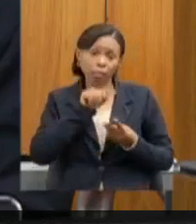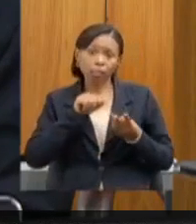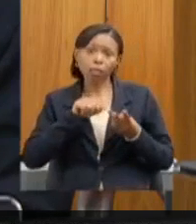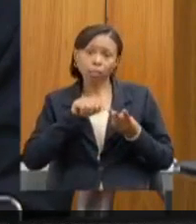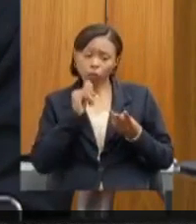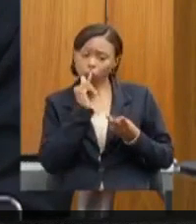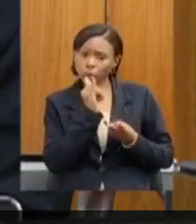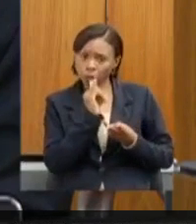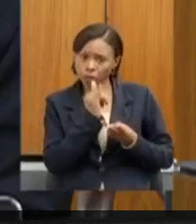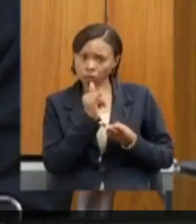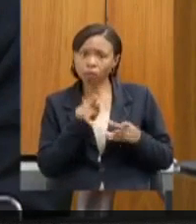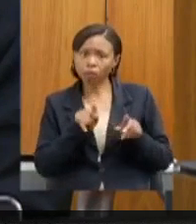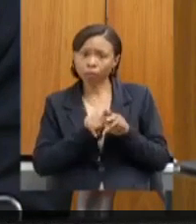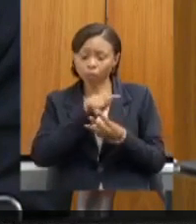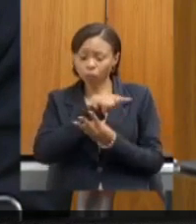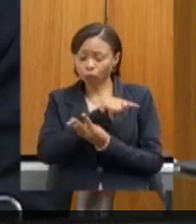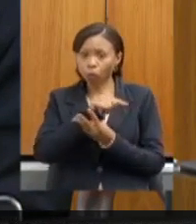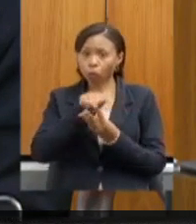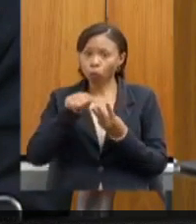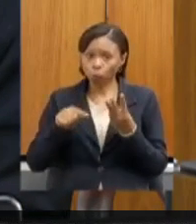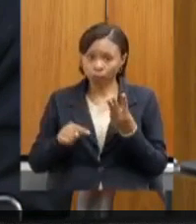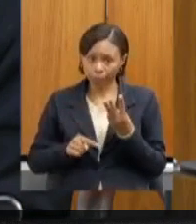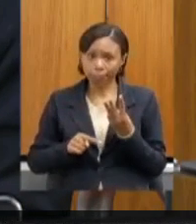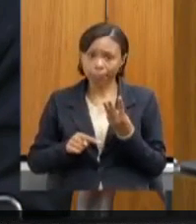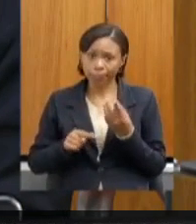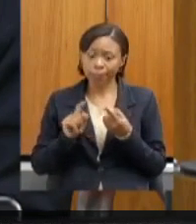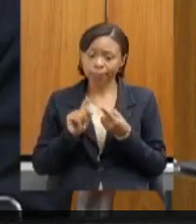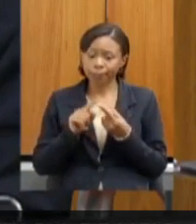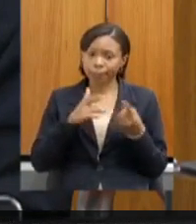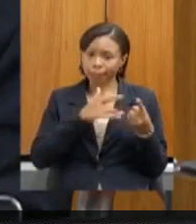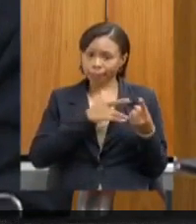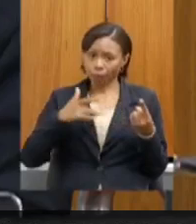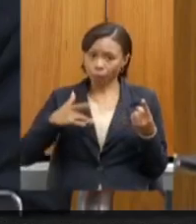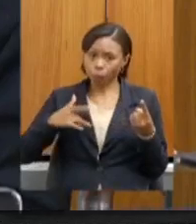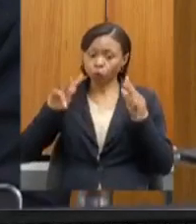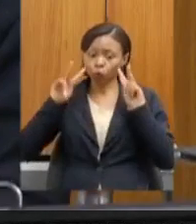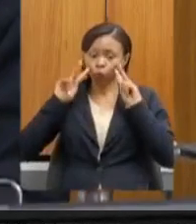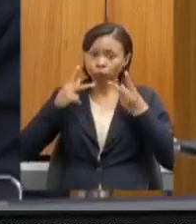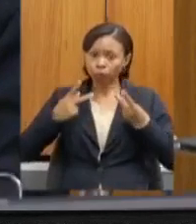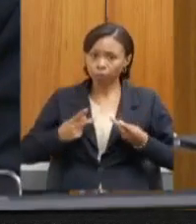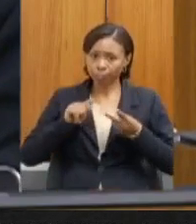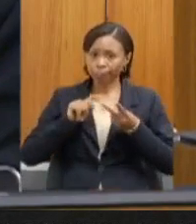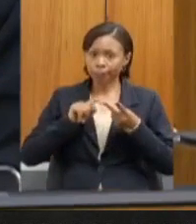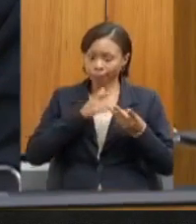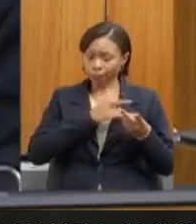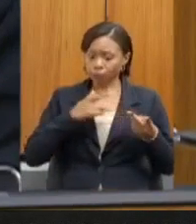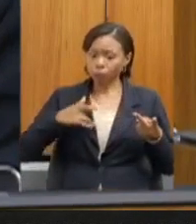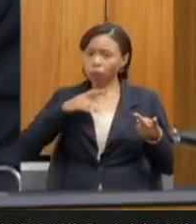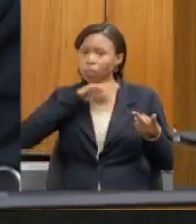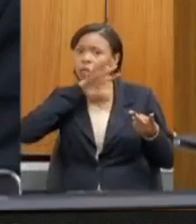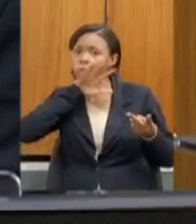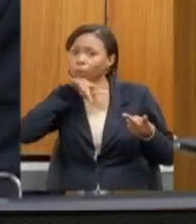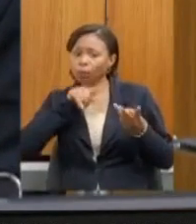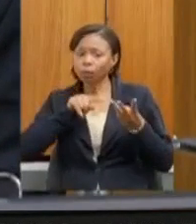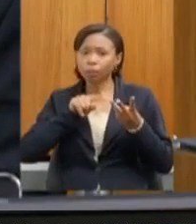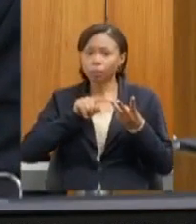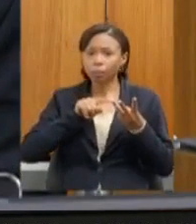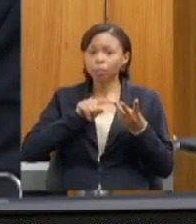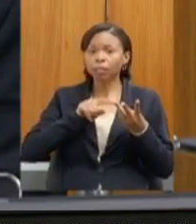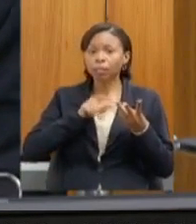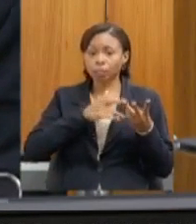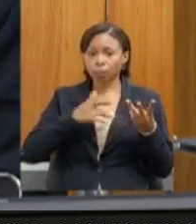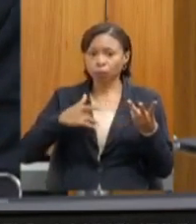o tripé da saúde humana, da saúde animal e da saúde ambiental.